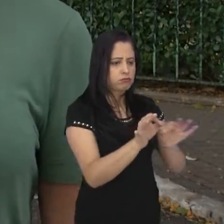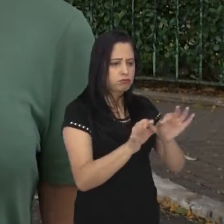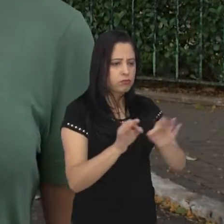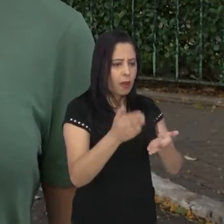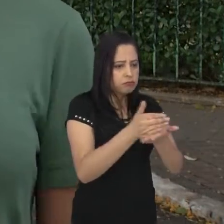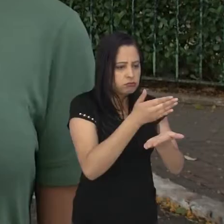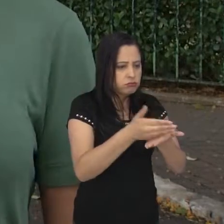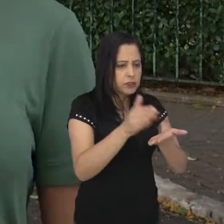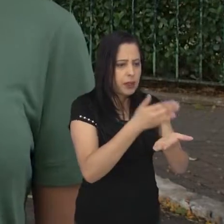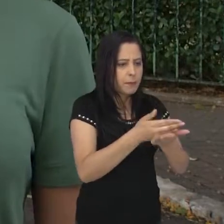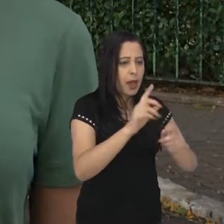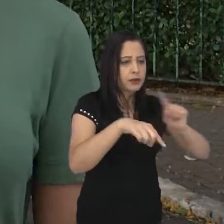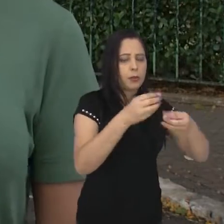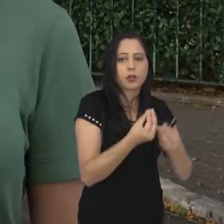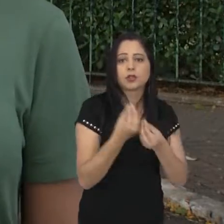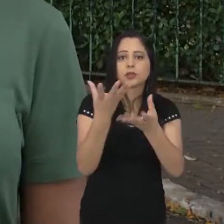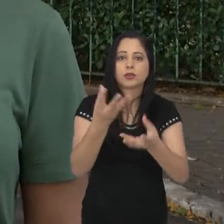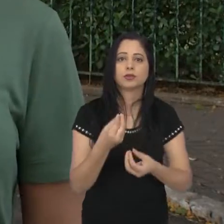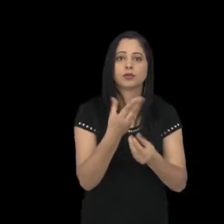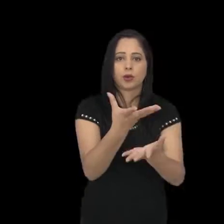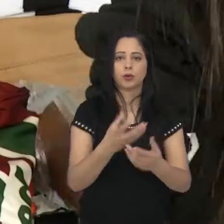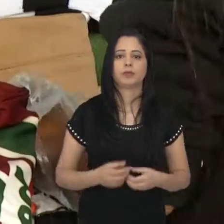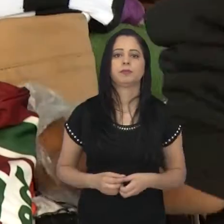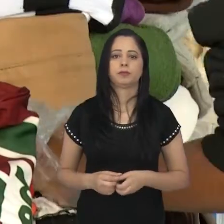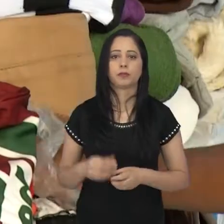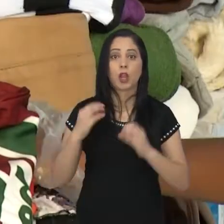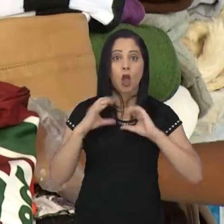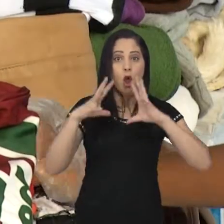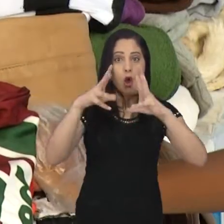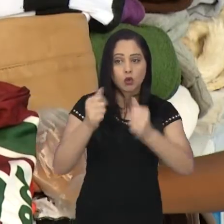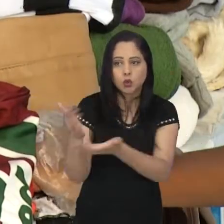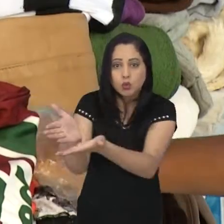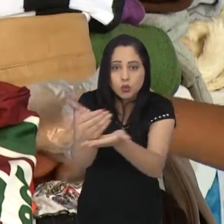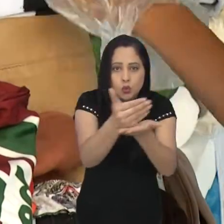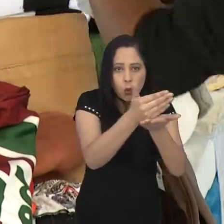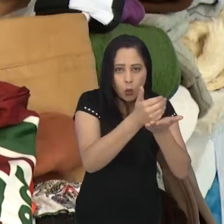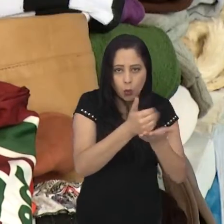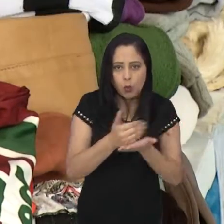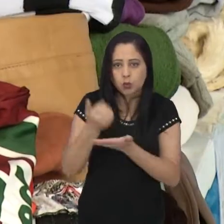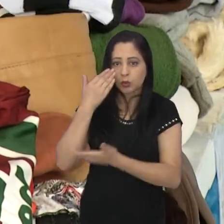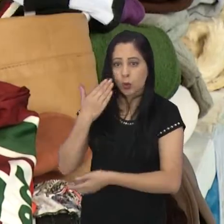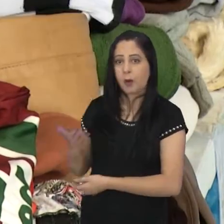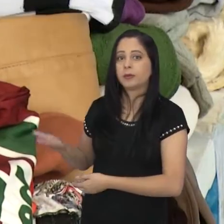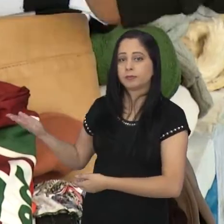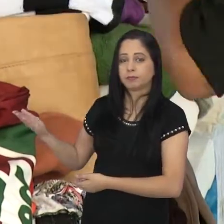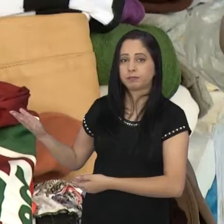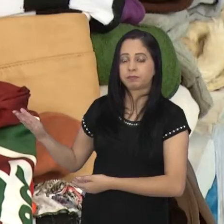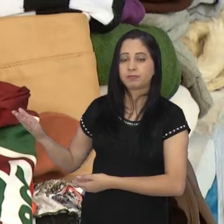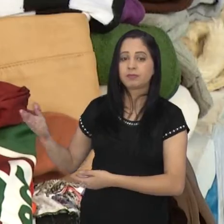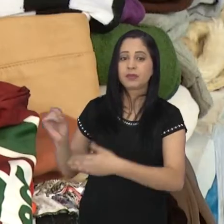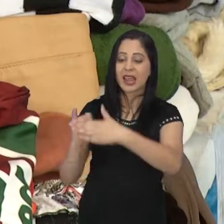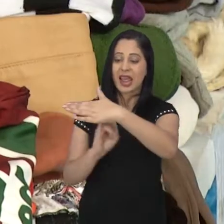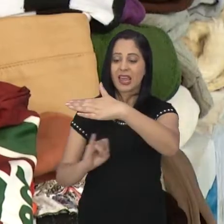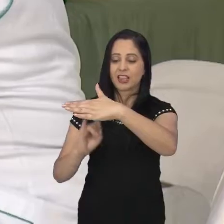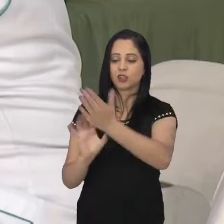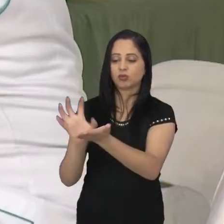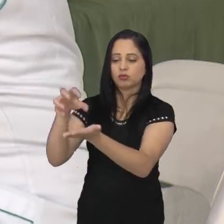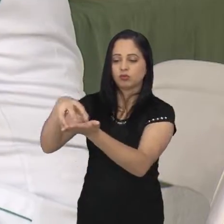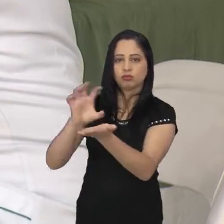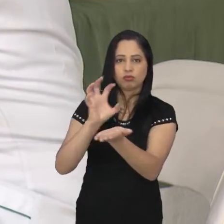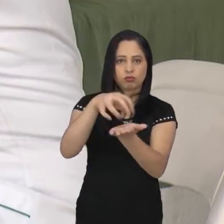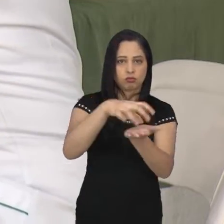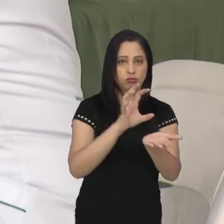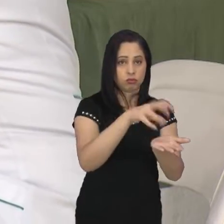para quem quer doar esses itens. E tudo o que é arrecadado na campanha é distribuído entre as diferentes entidades